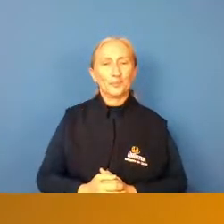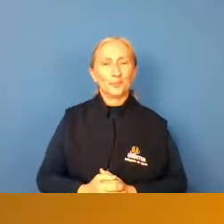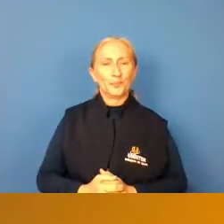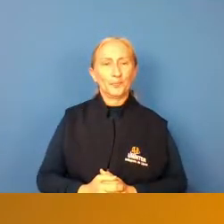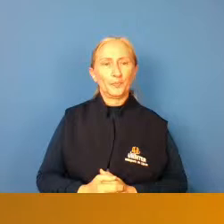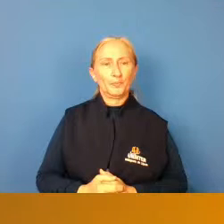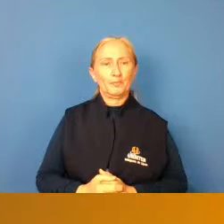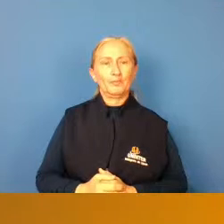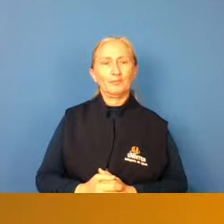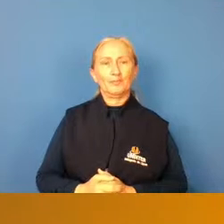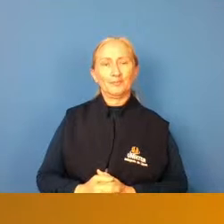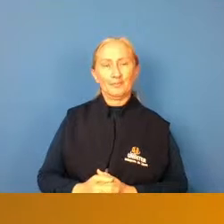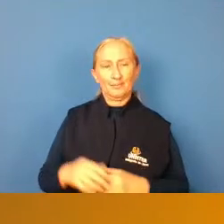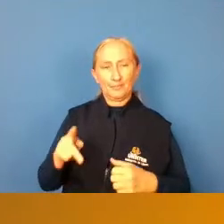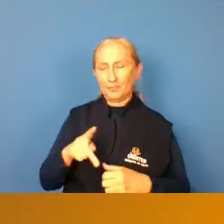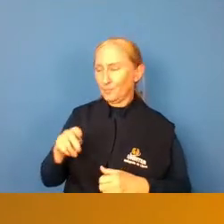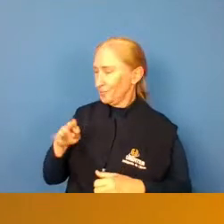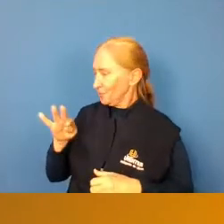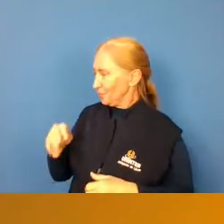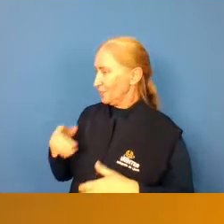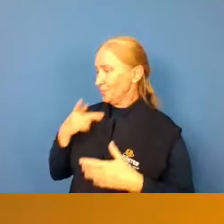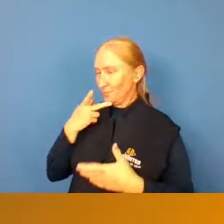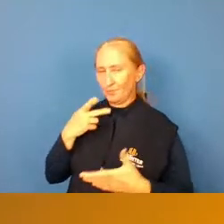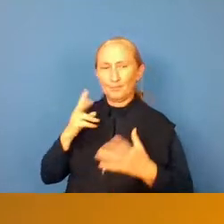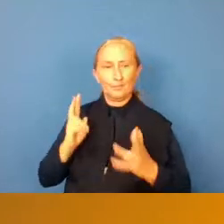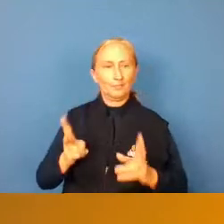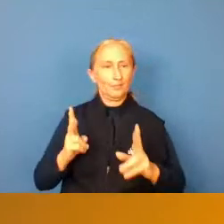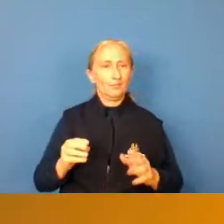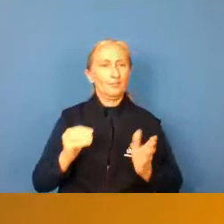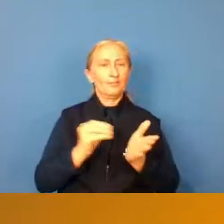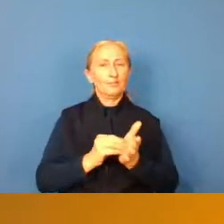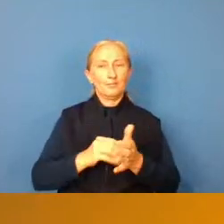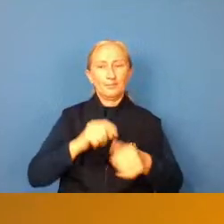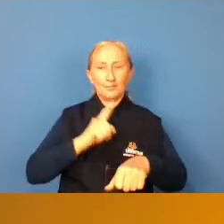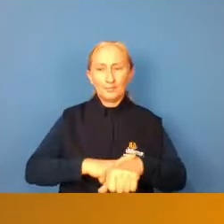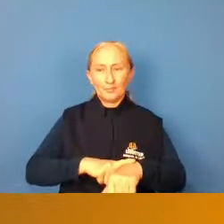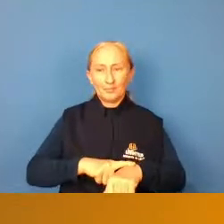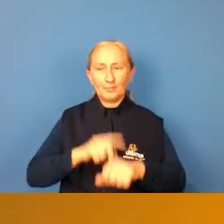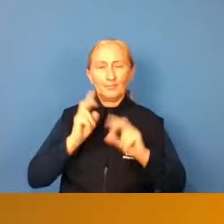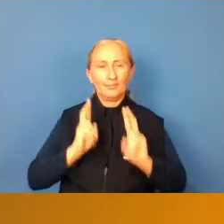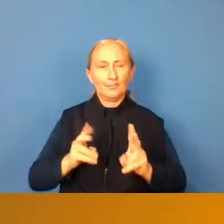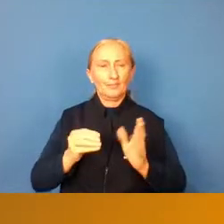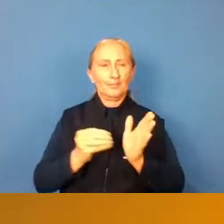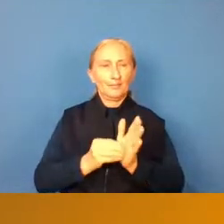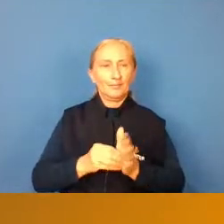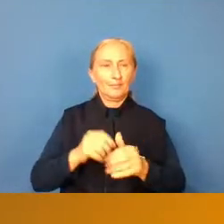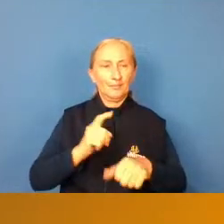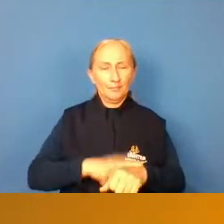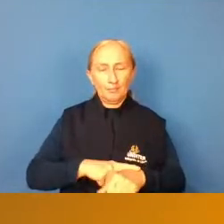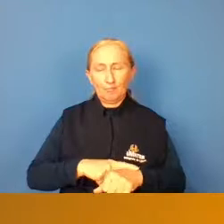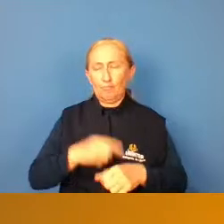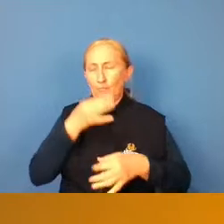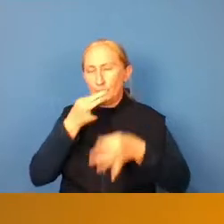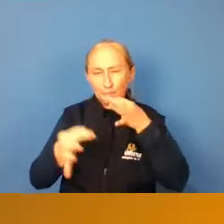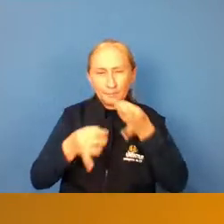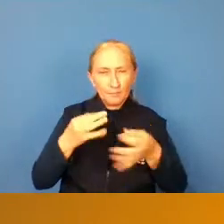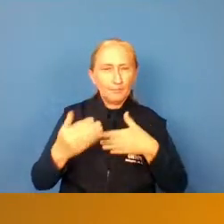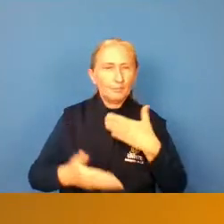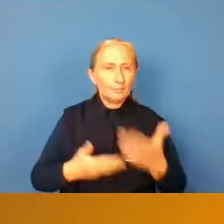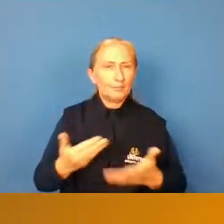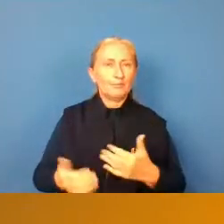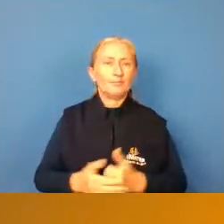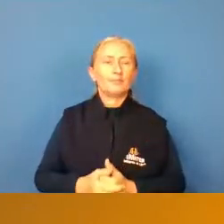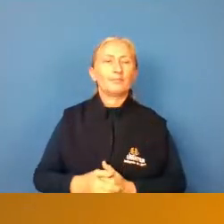é isso professora Tatiana eu ia comentar que sempre falta tempo né sempre falta tempo para comentar e tudo mais